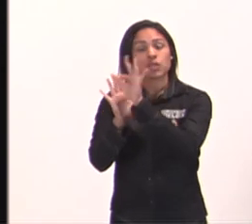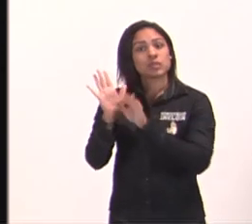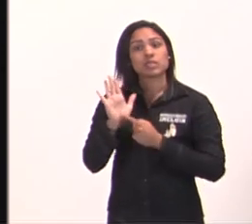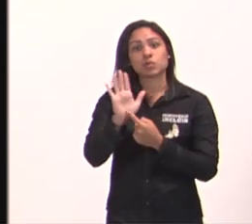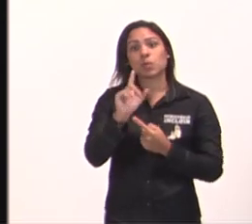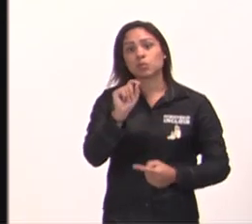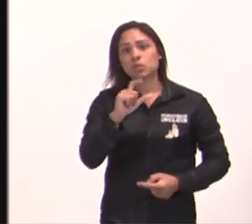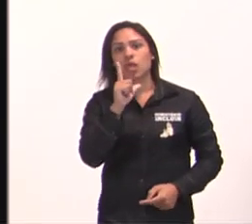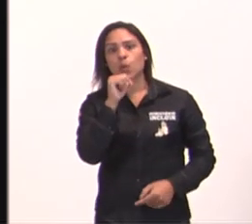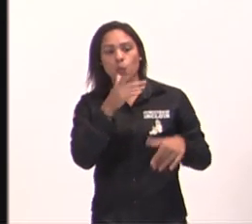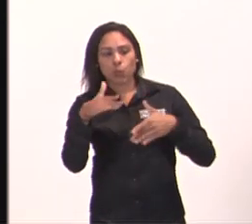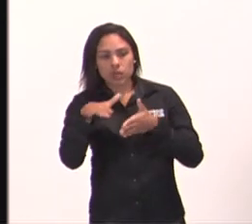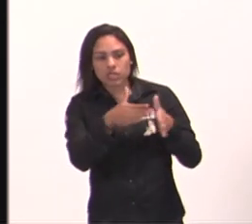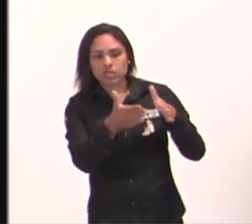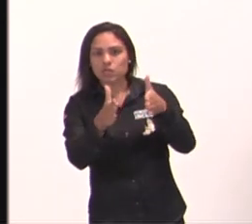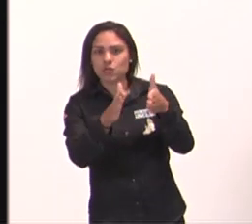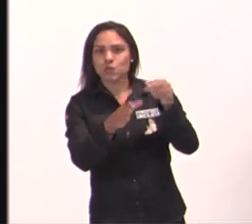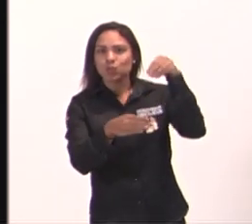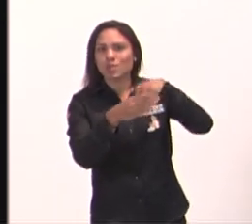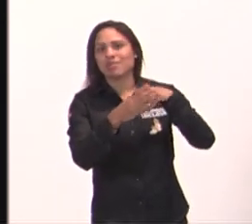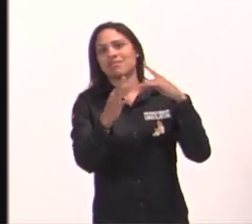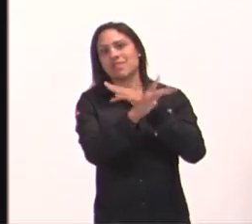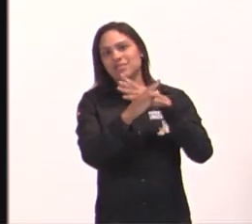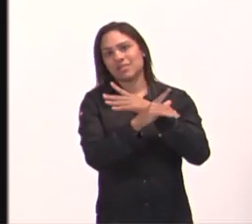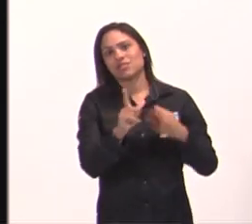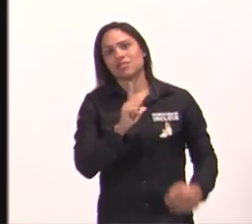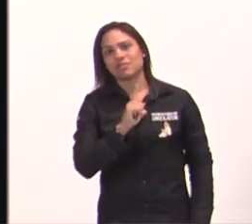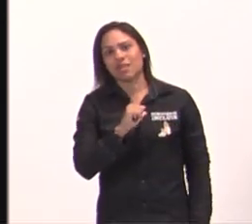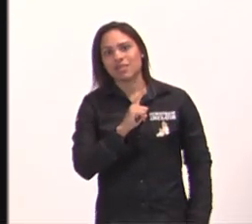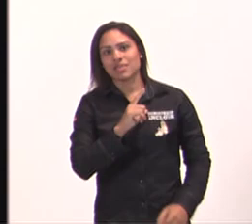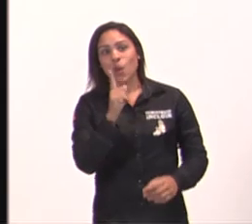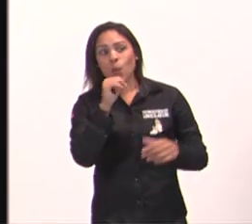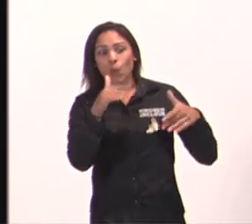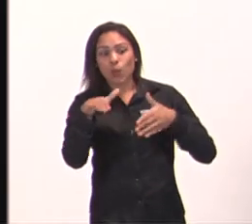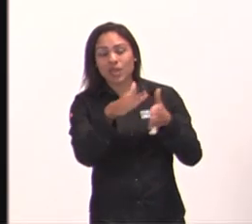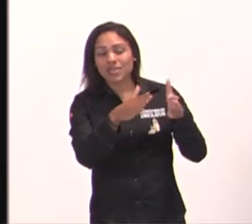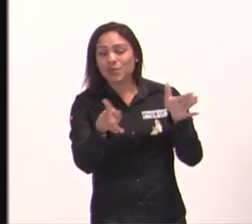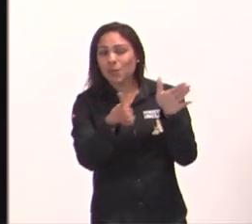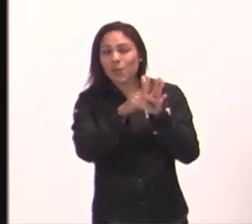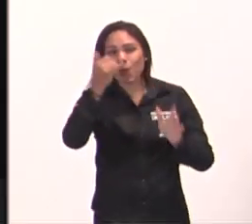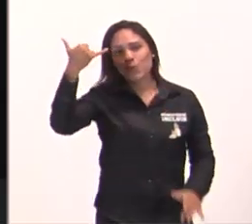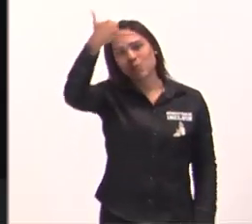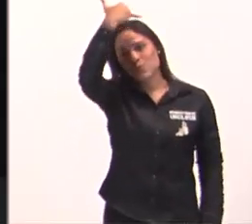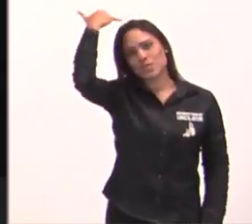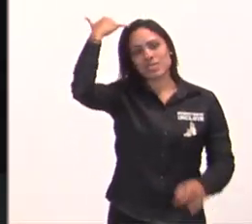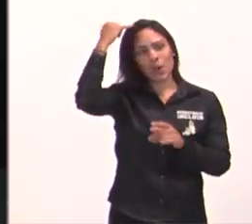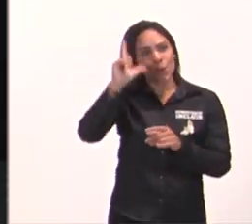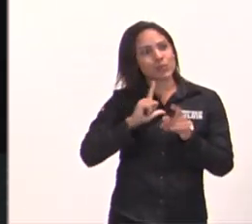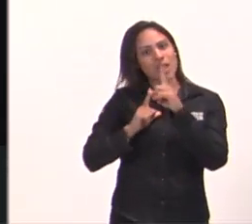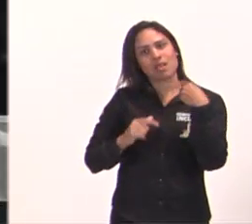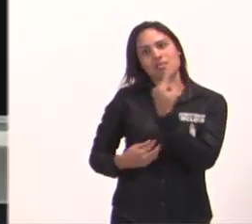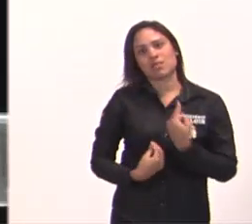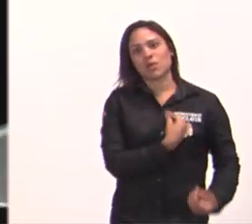rio, há um rio de unção, há um rio de bênção, há um rio de provisão que passa pela tua vida, ele percebe